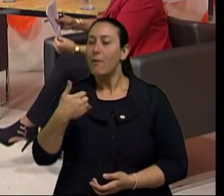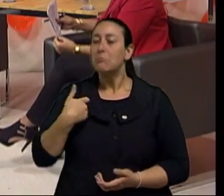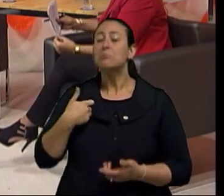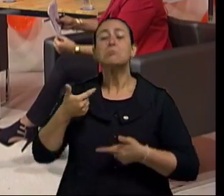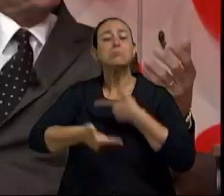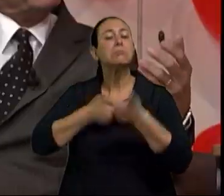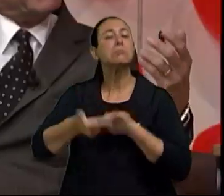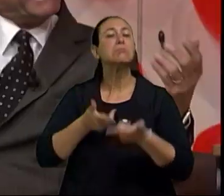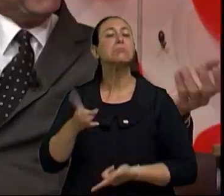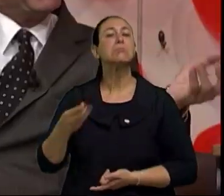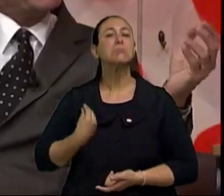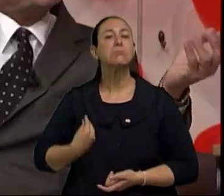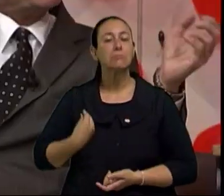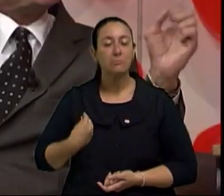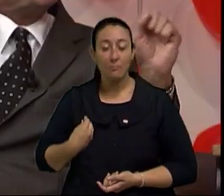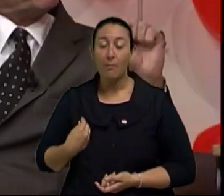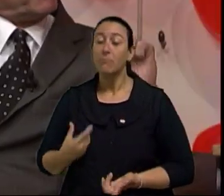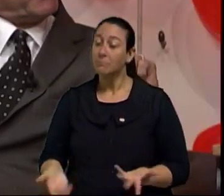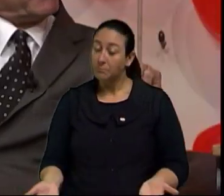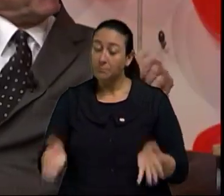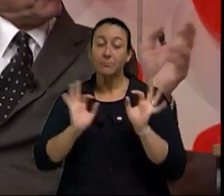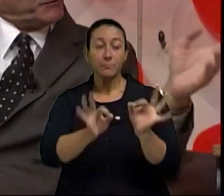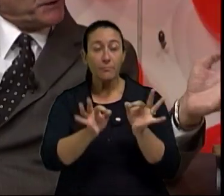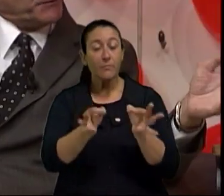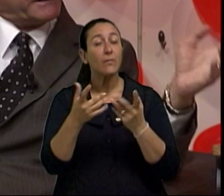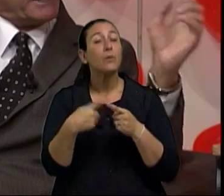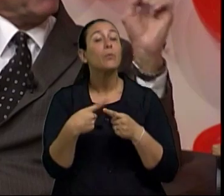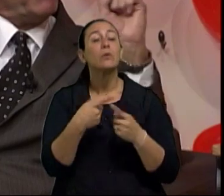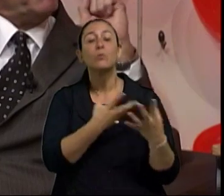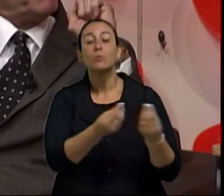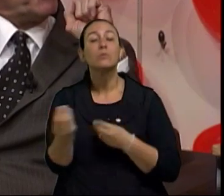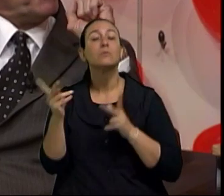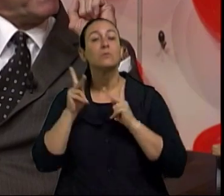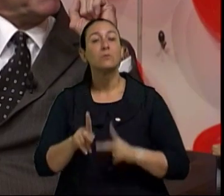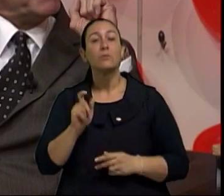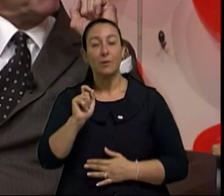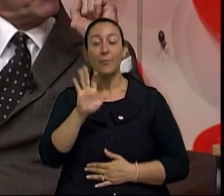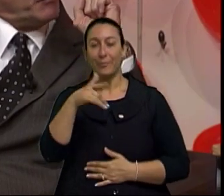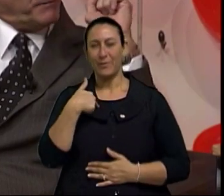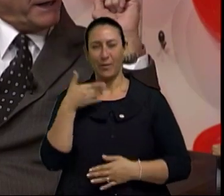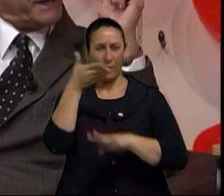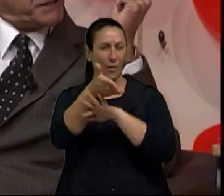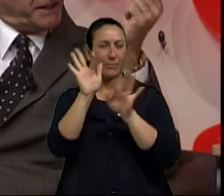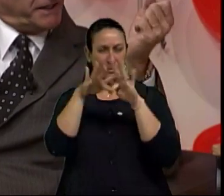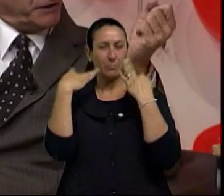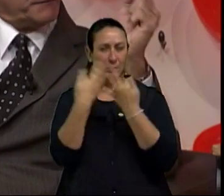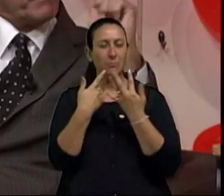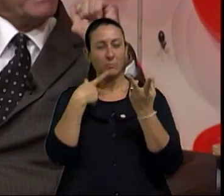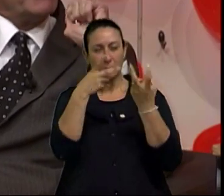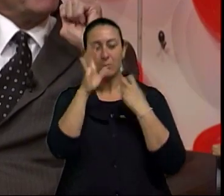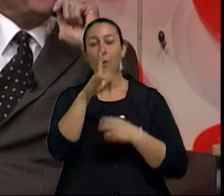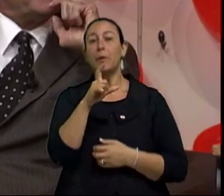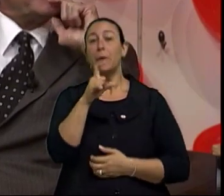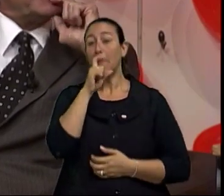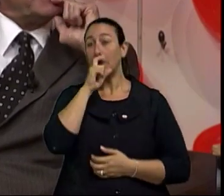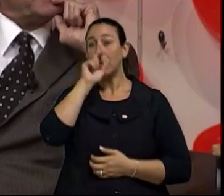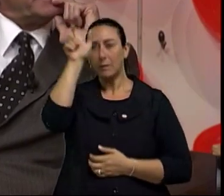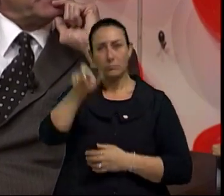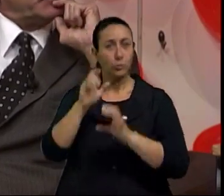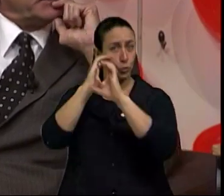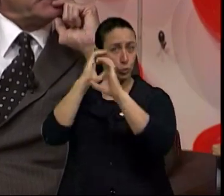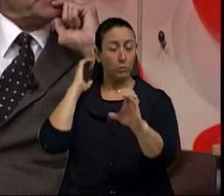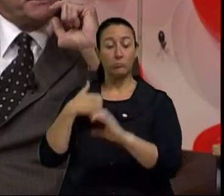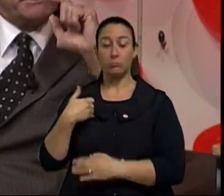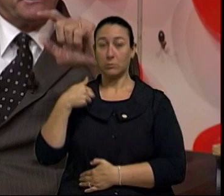né? Eu acho que está havendo uma mudança, ainda que haja uma super proteção, há pouco tempo atrás, uma família preocupadíssima com o pai, que é engenheiro e que tem